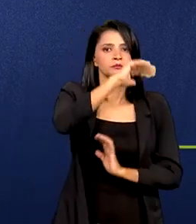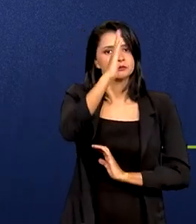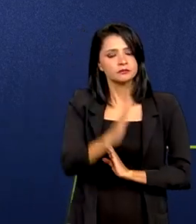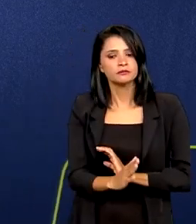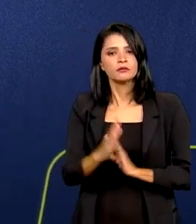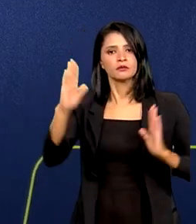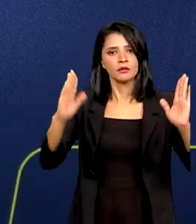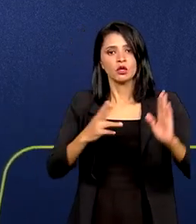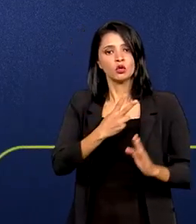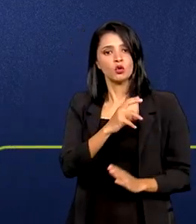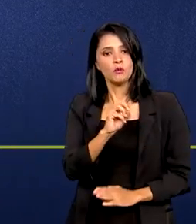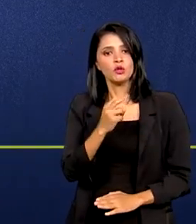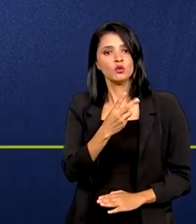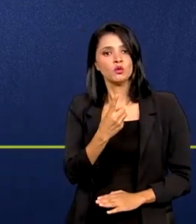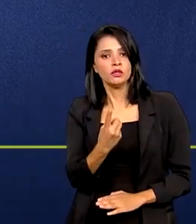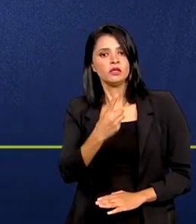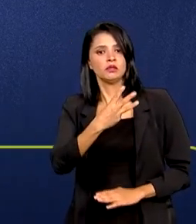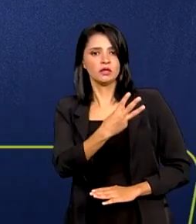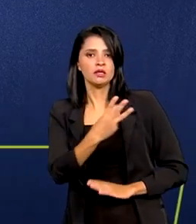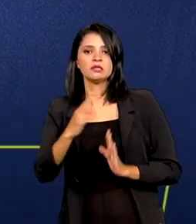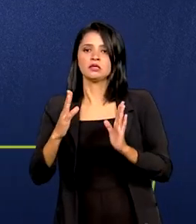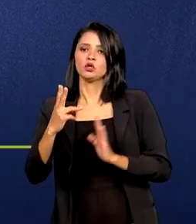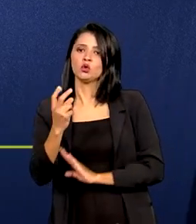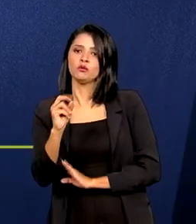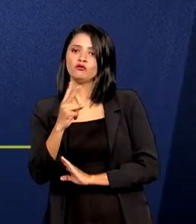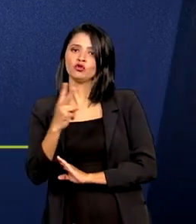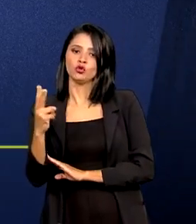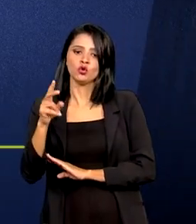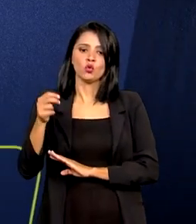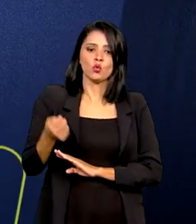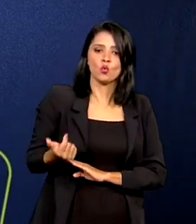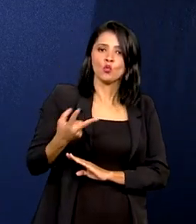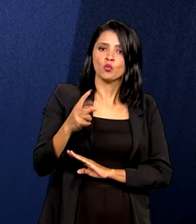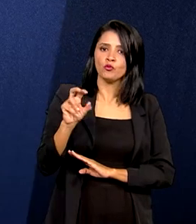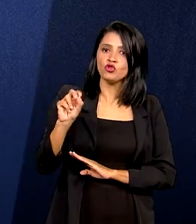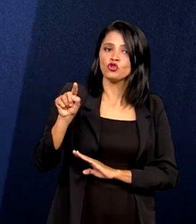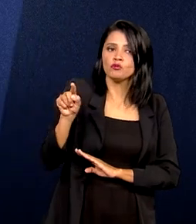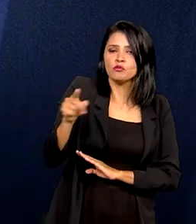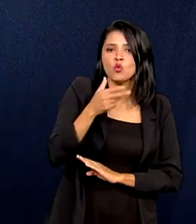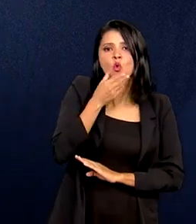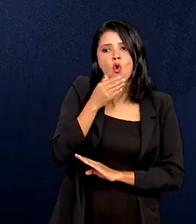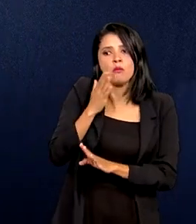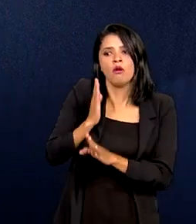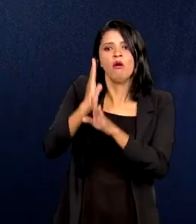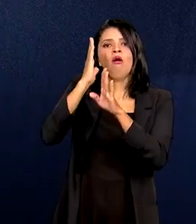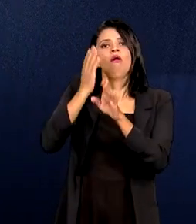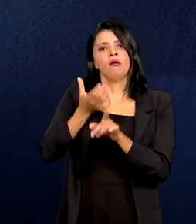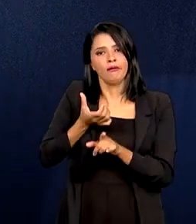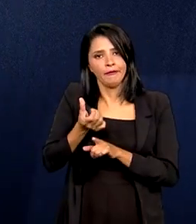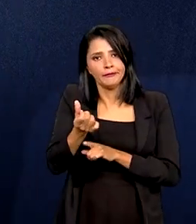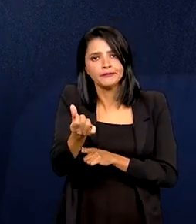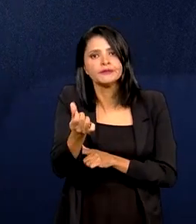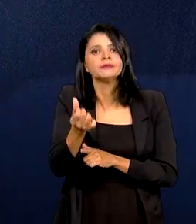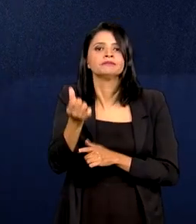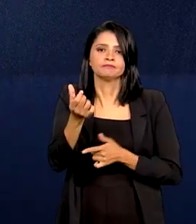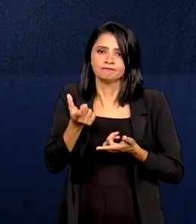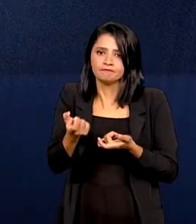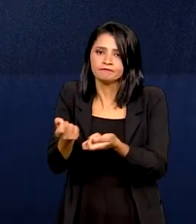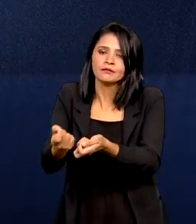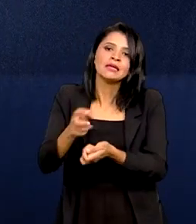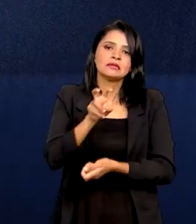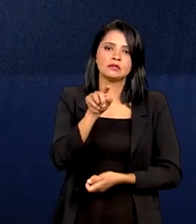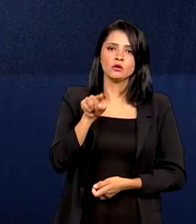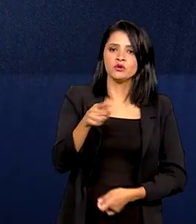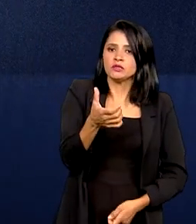2013 e 2022, quase 20 mil homens tiveram o diagnóstico. Desse total, 5.600